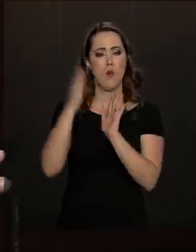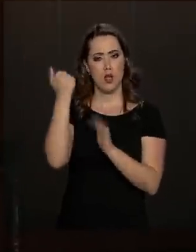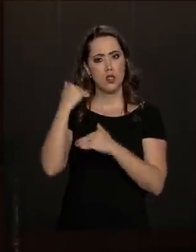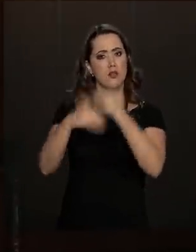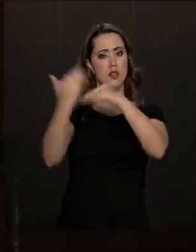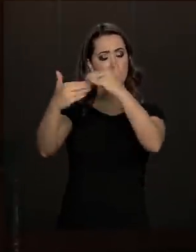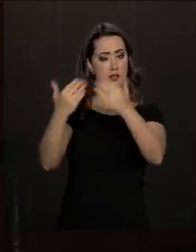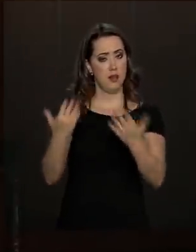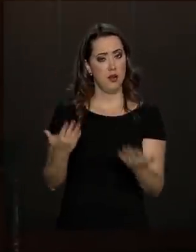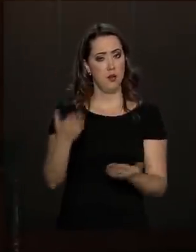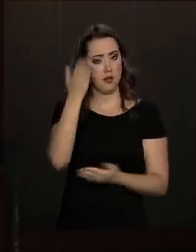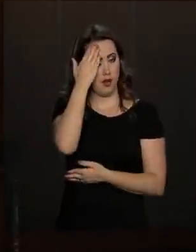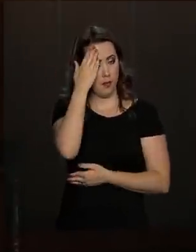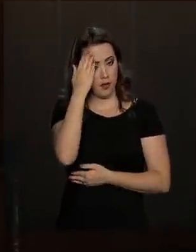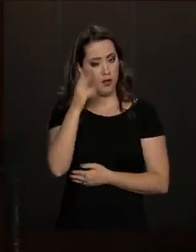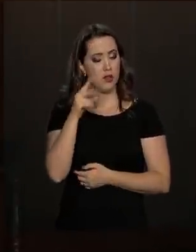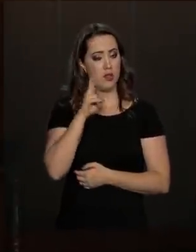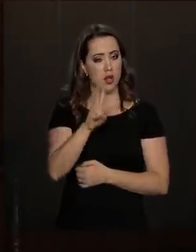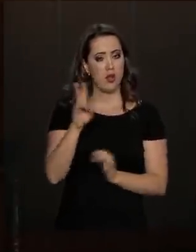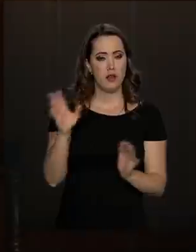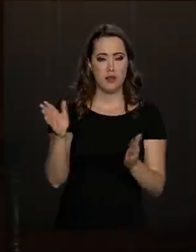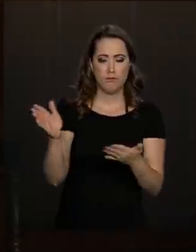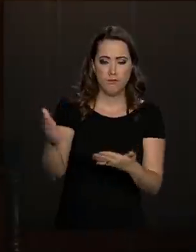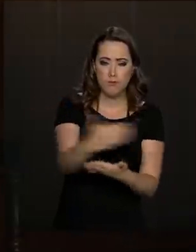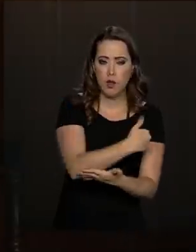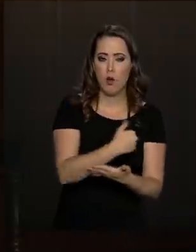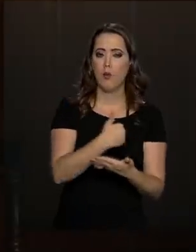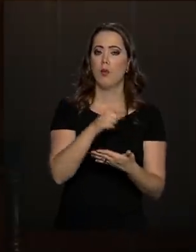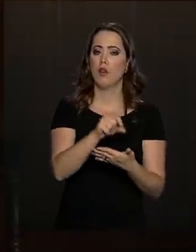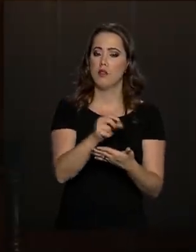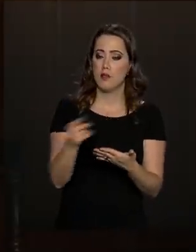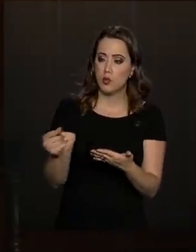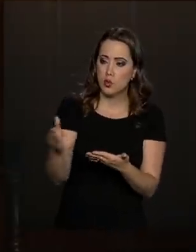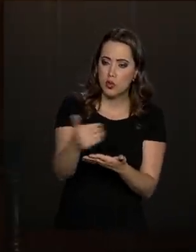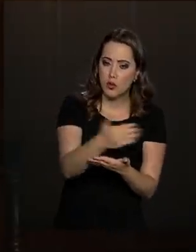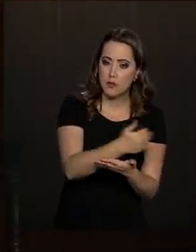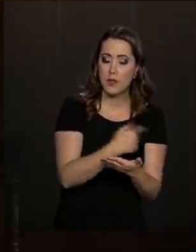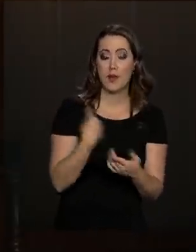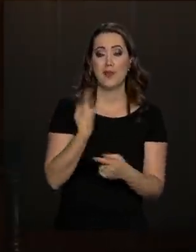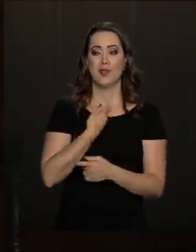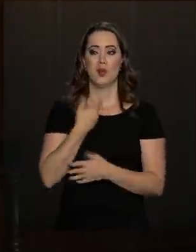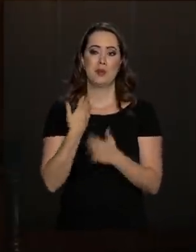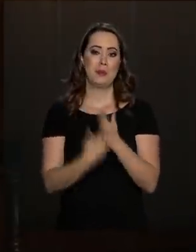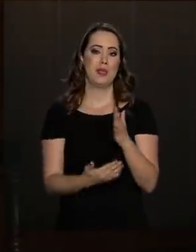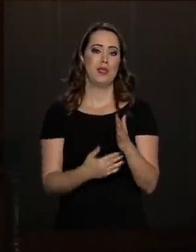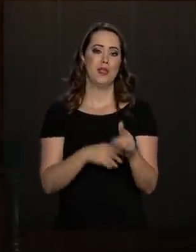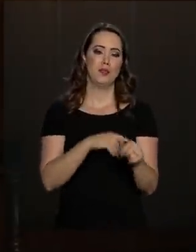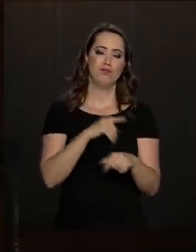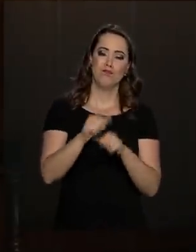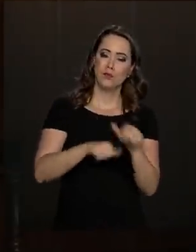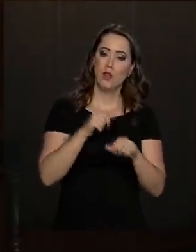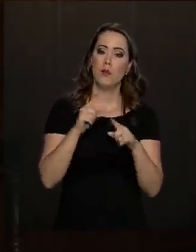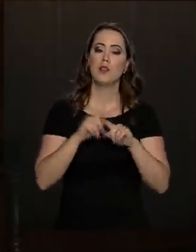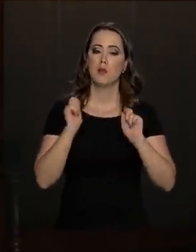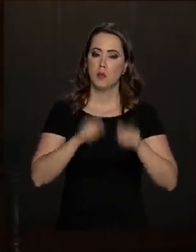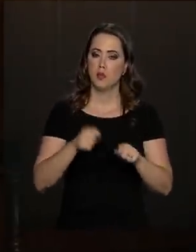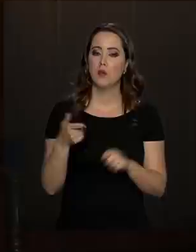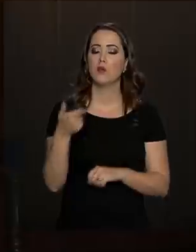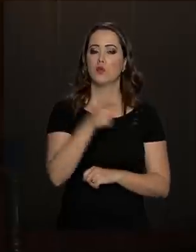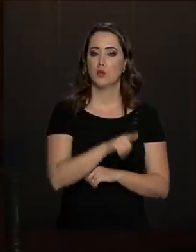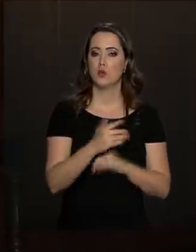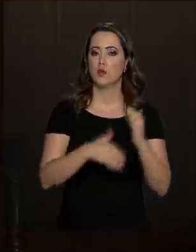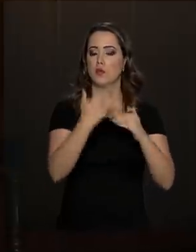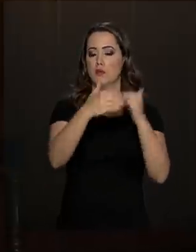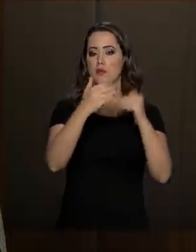muito, que sabia e tinha uma dinâmica de acumulação. Nós perdemos essa dinâmica, mas nós temos capacidade de recuperar essa